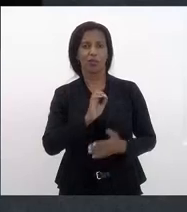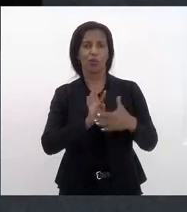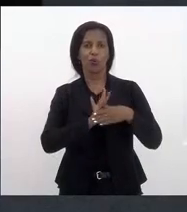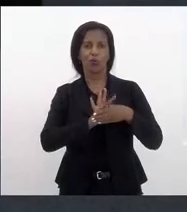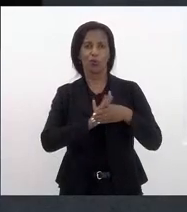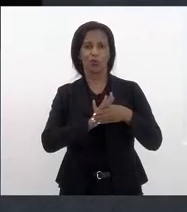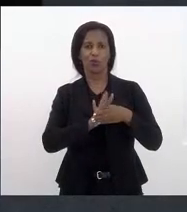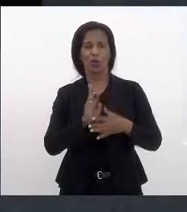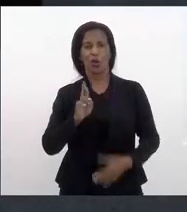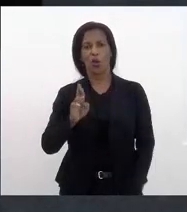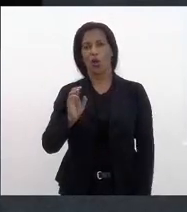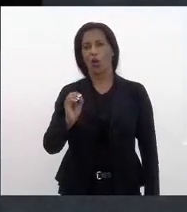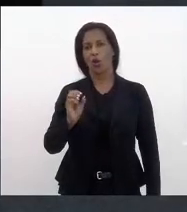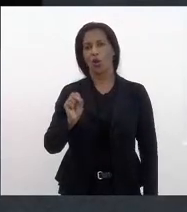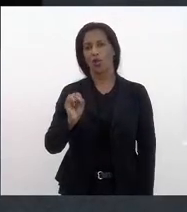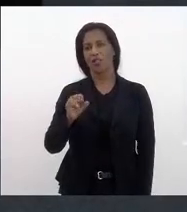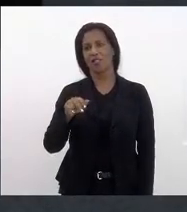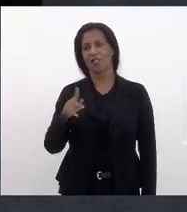Rosinha.